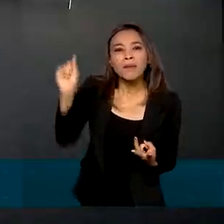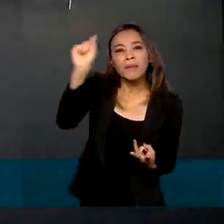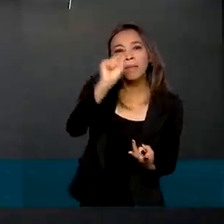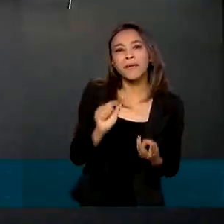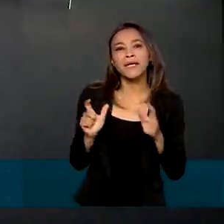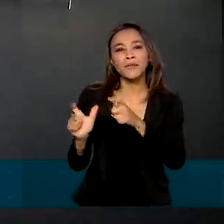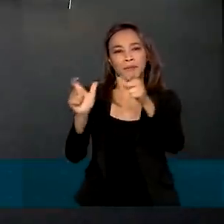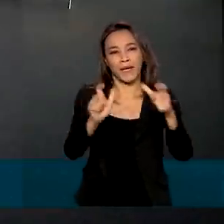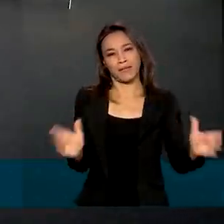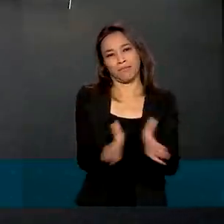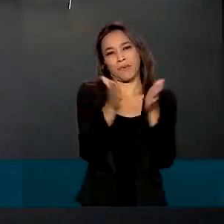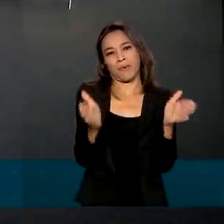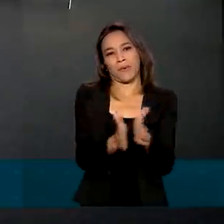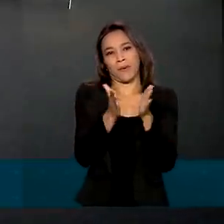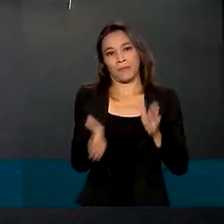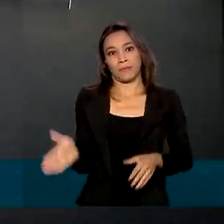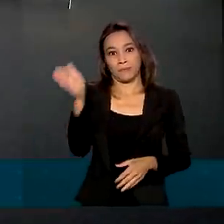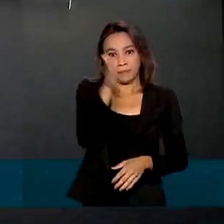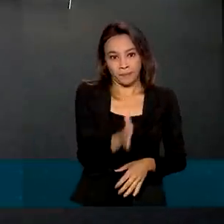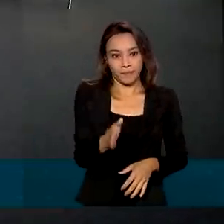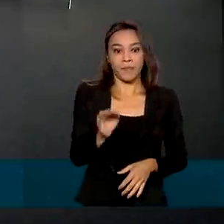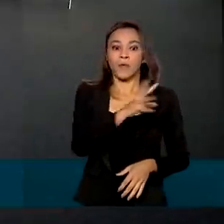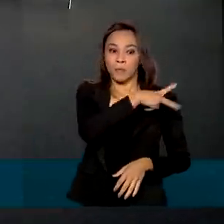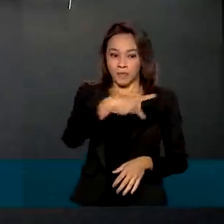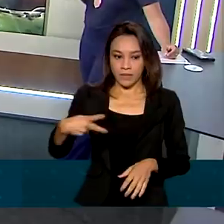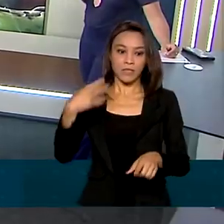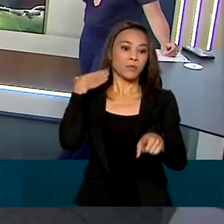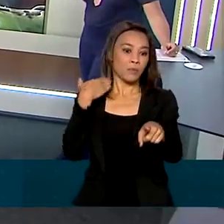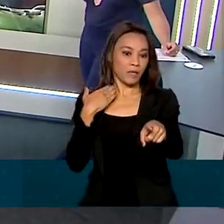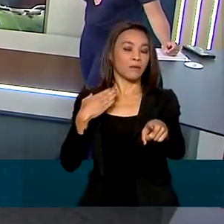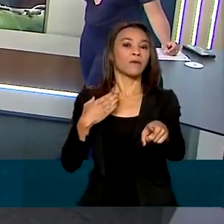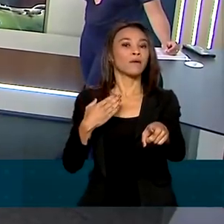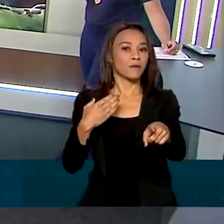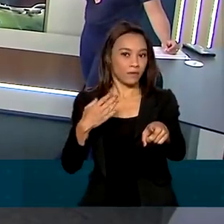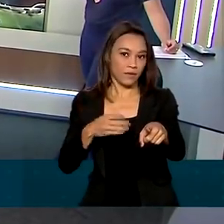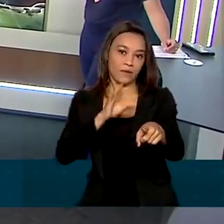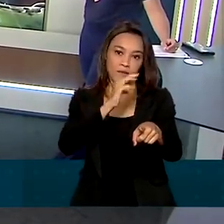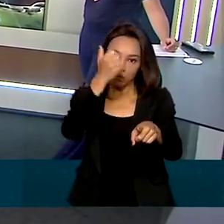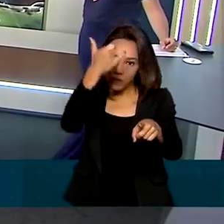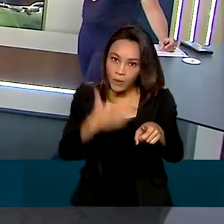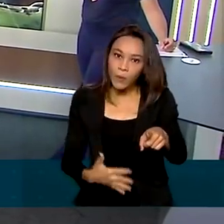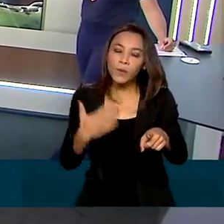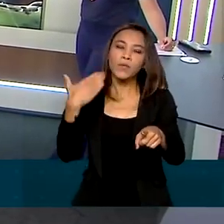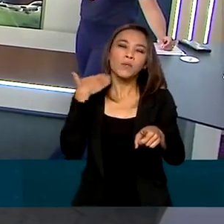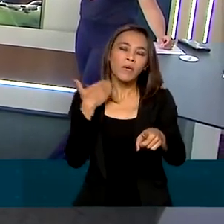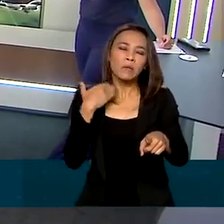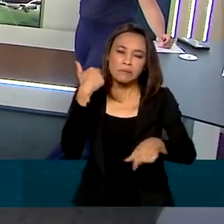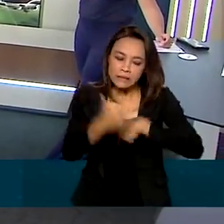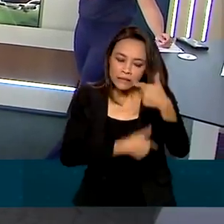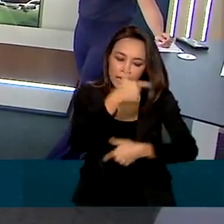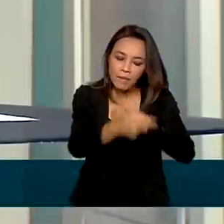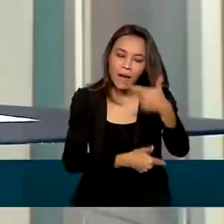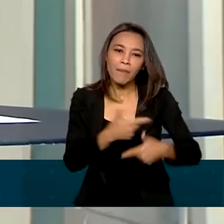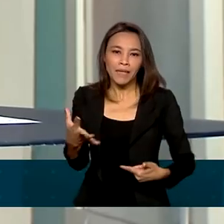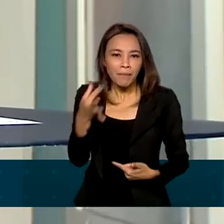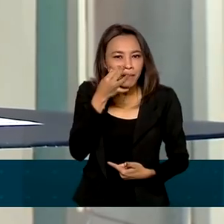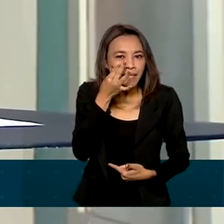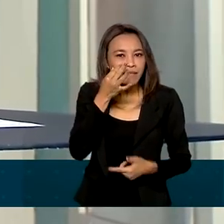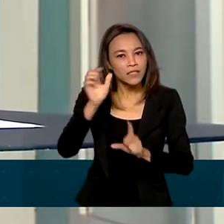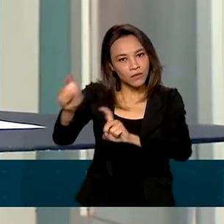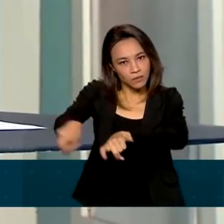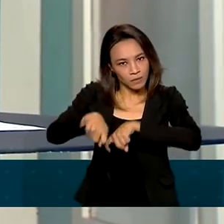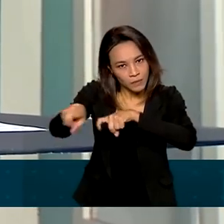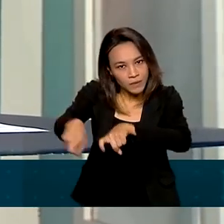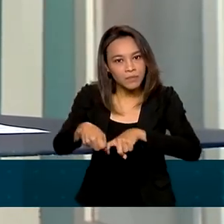O presidente da Caixa também afirmou que o banco trabalha para se tornar cada vez mais presente no campo. Neste